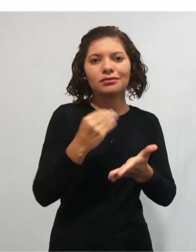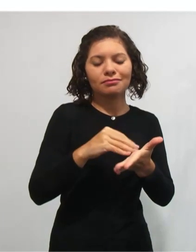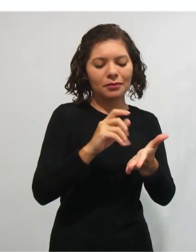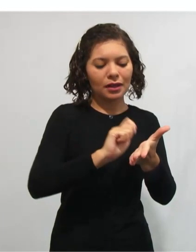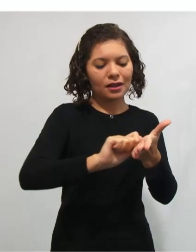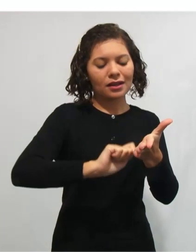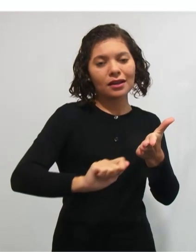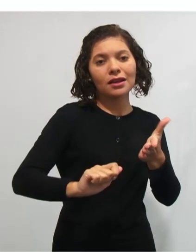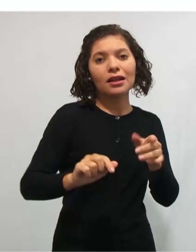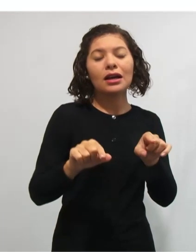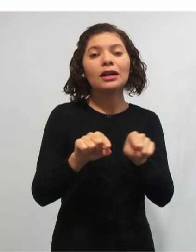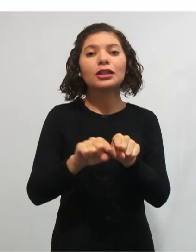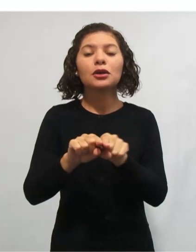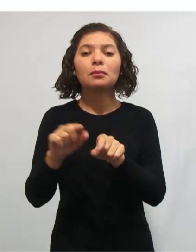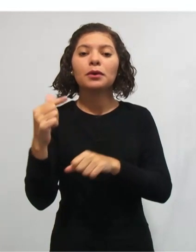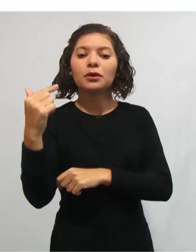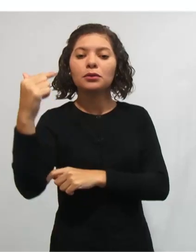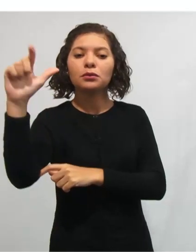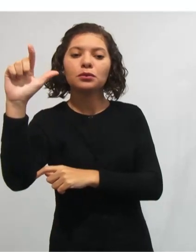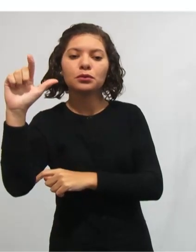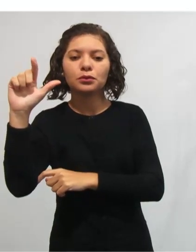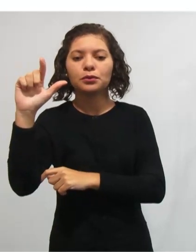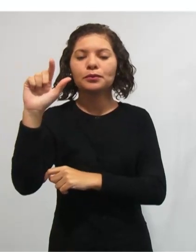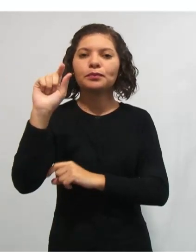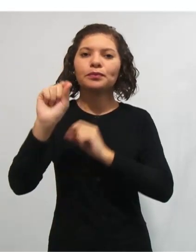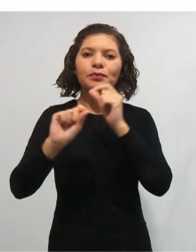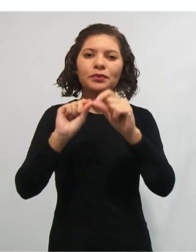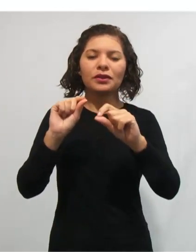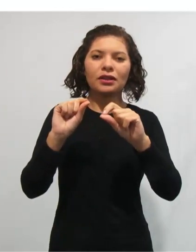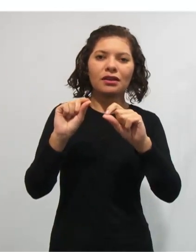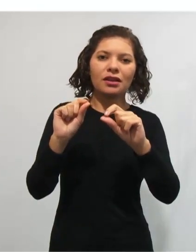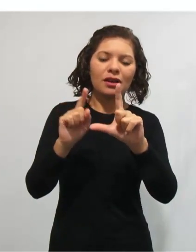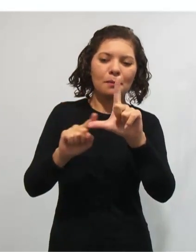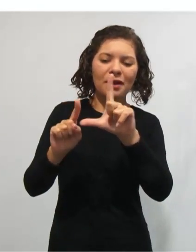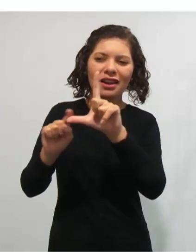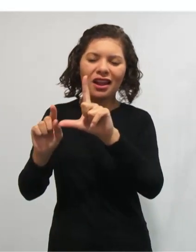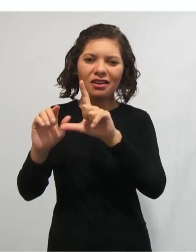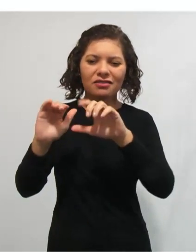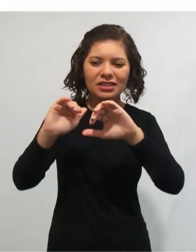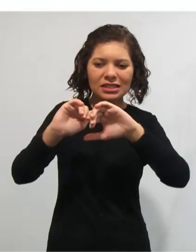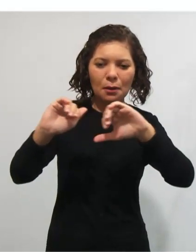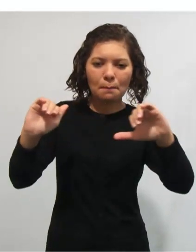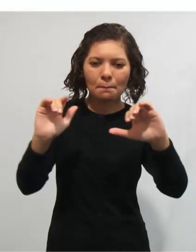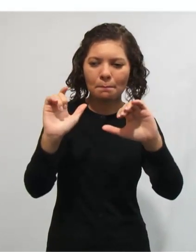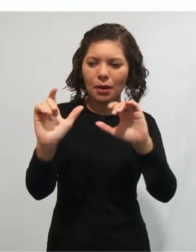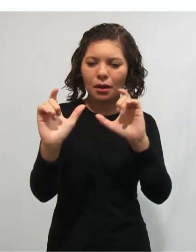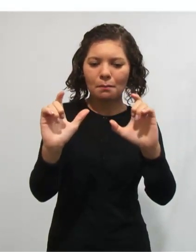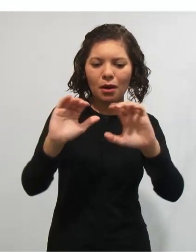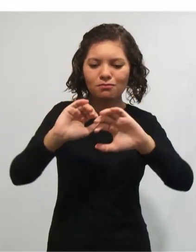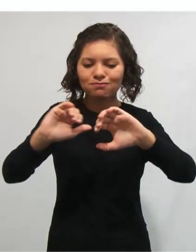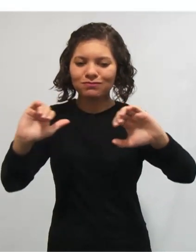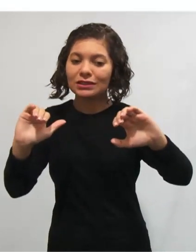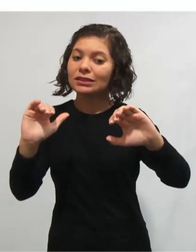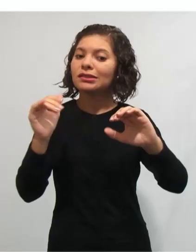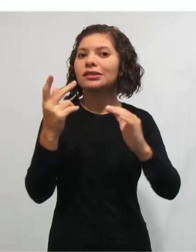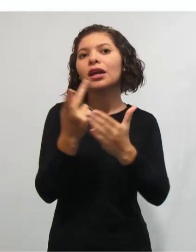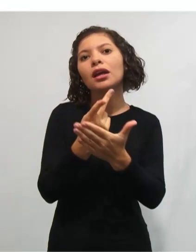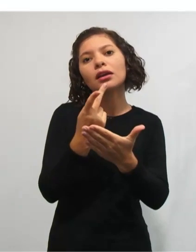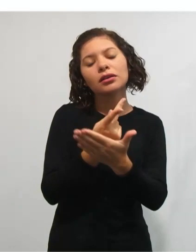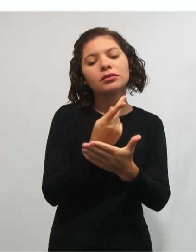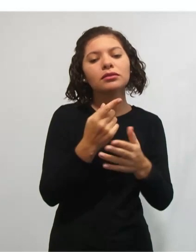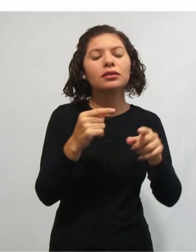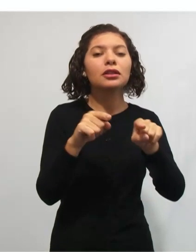pode acontecer também? A aglutinação ou a separação indevida de palavras. Falta da